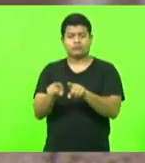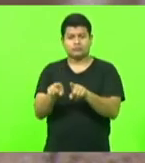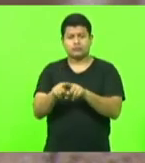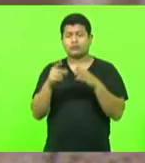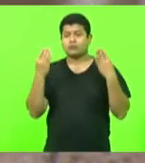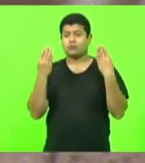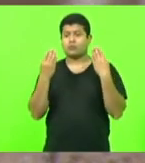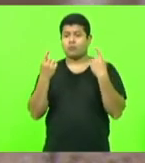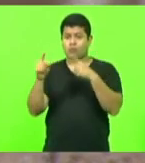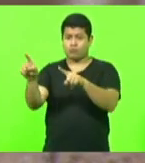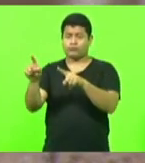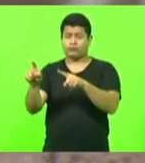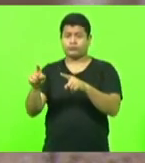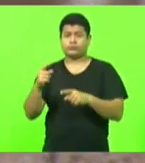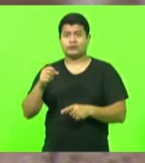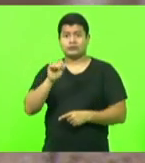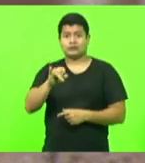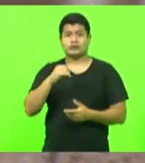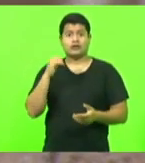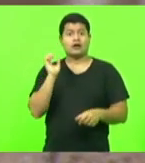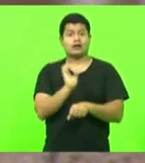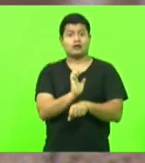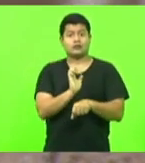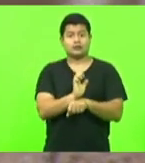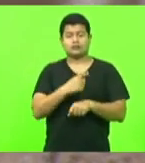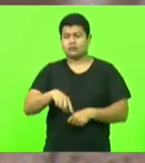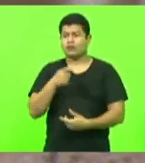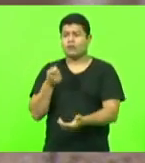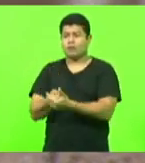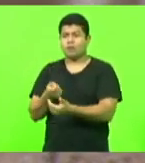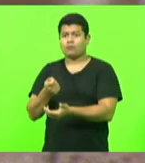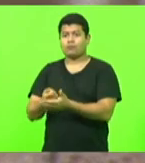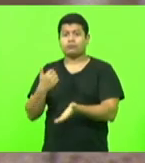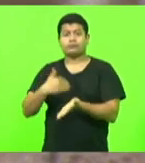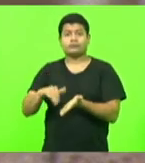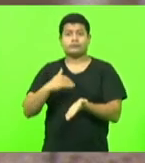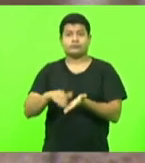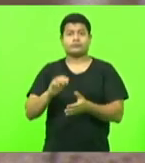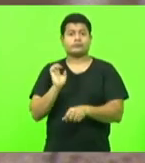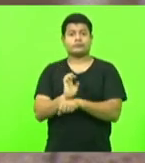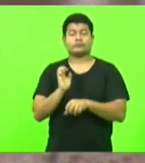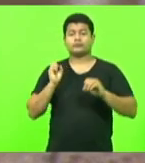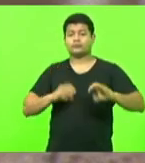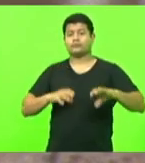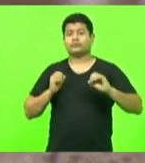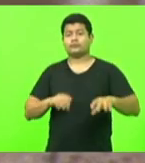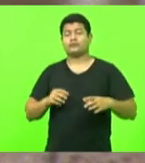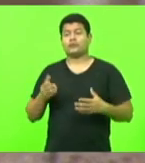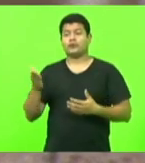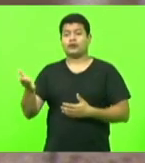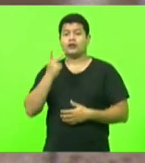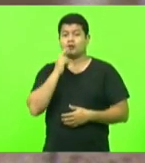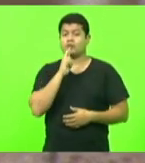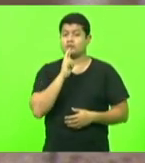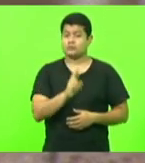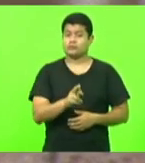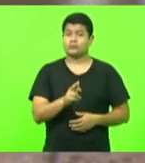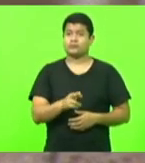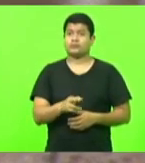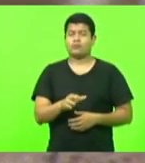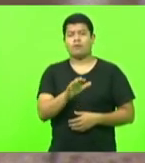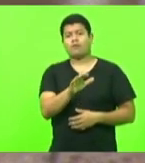for do estadual, nós vamos cobrar no secretário estadual de Educação a manifestação, senhores,